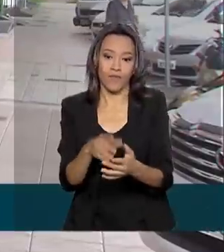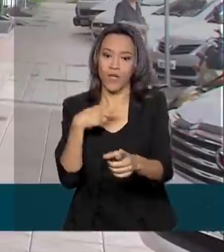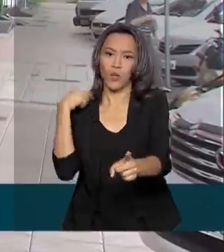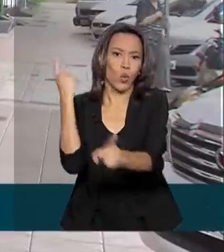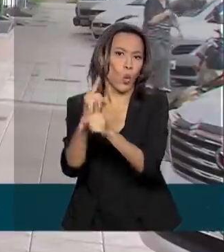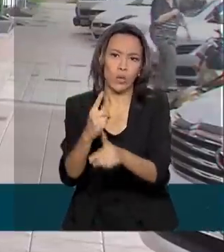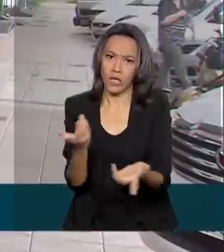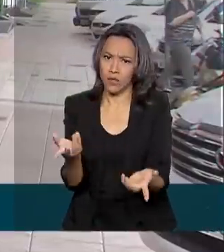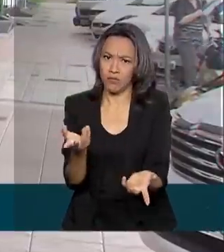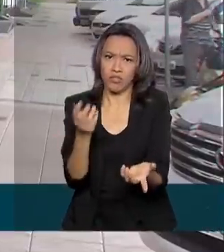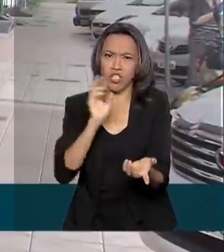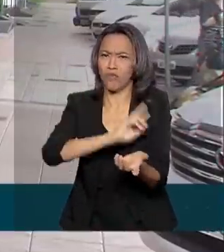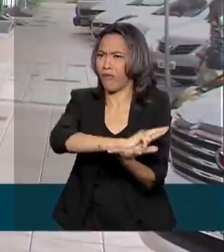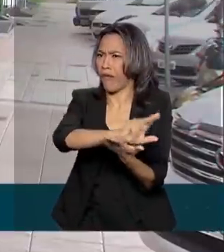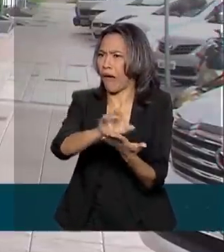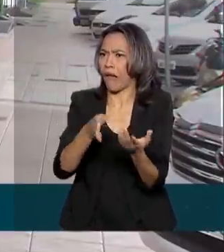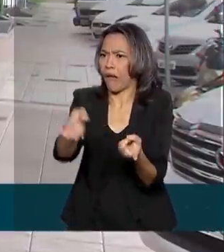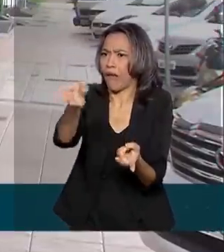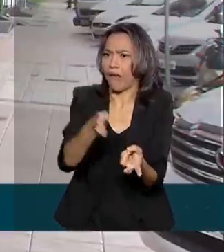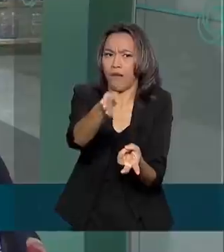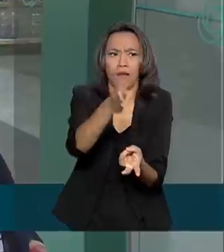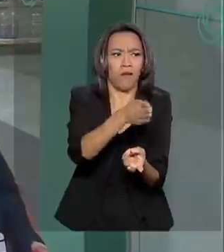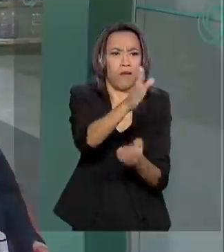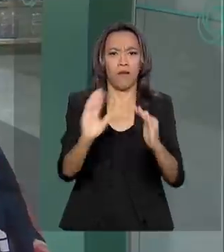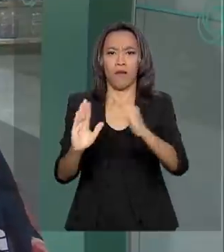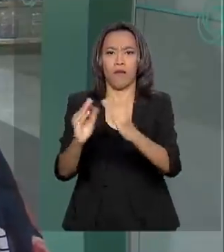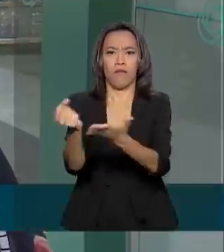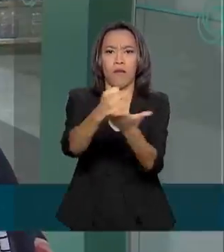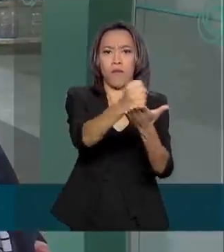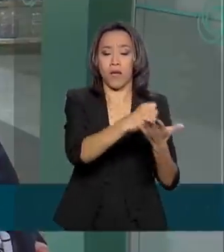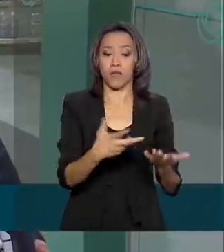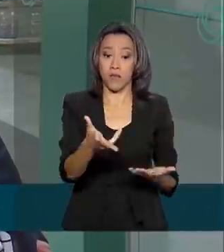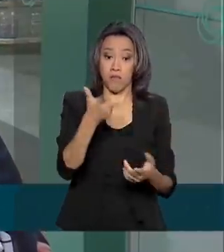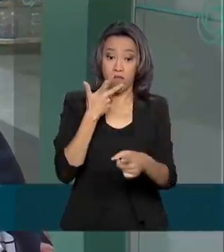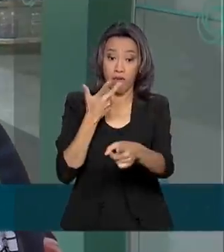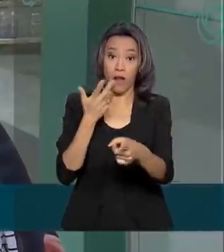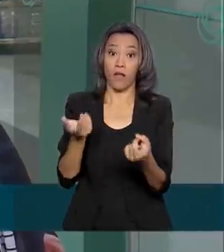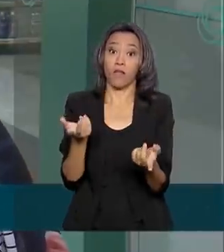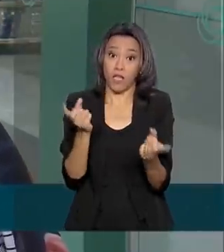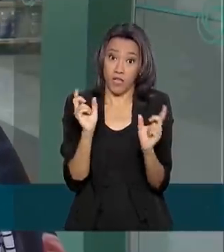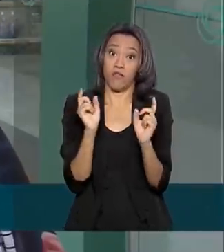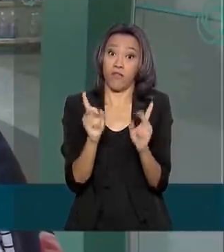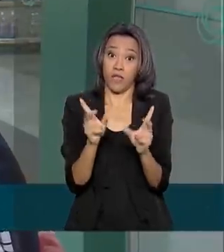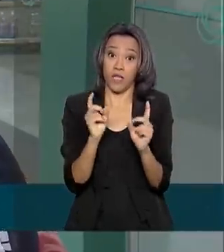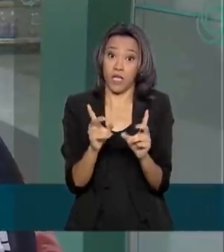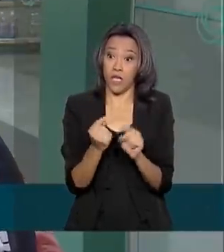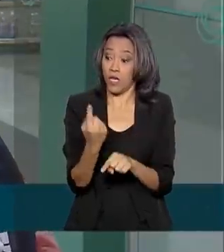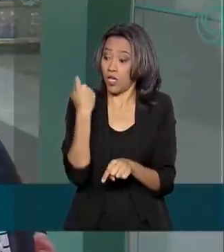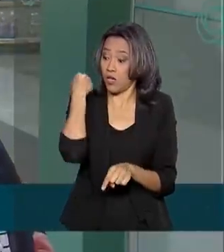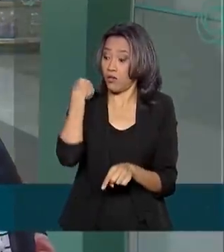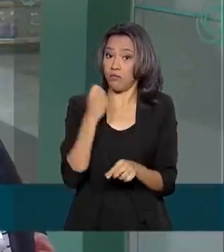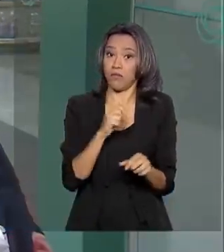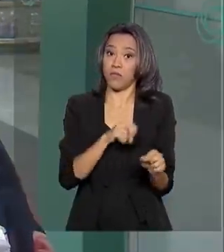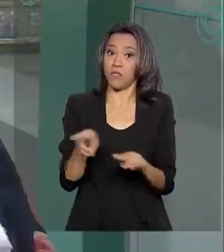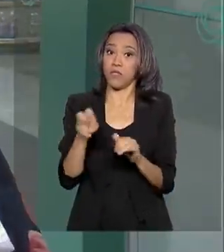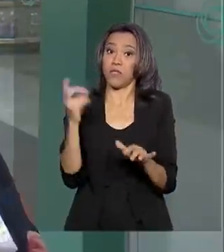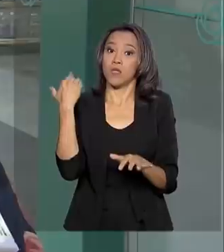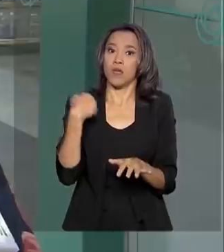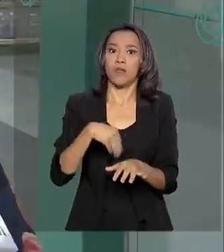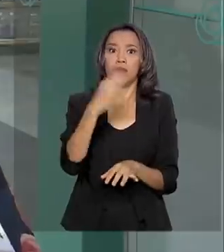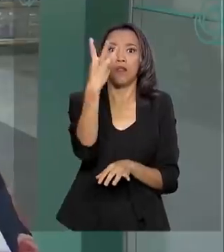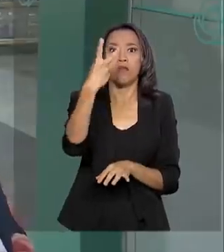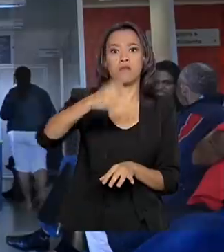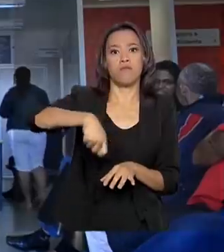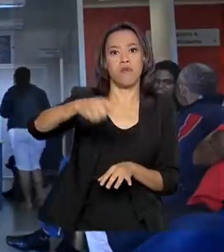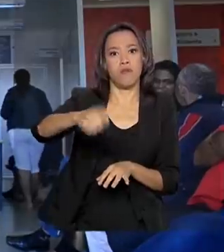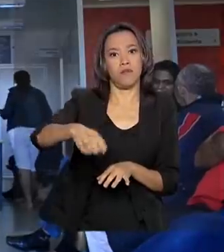Está muito difícil, já fui em várias farmácias. E eles me falaram que venderam nesses dois últimos dias o equivalente a três meses